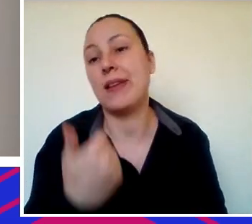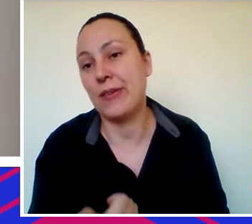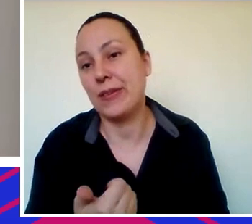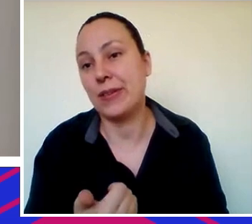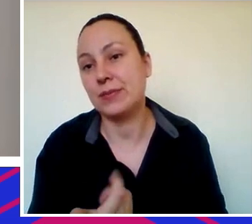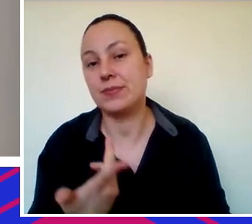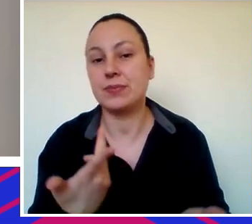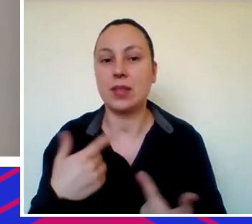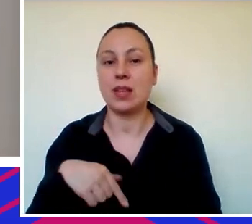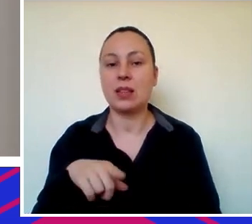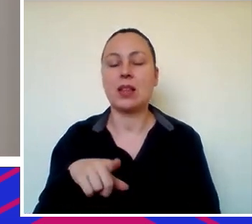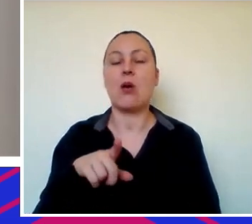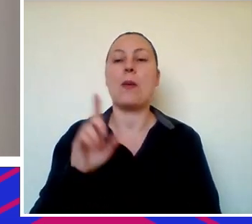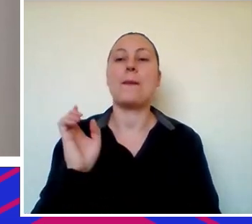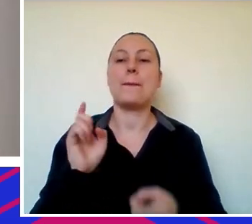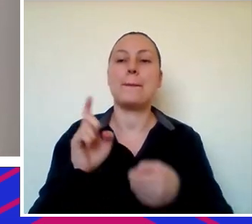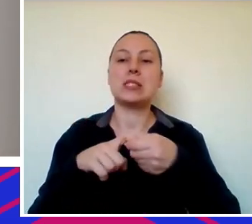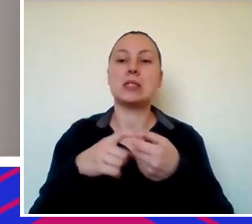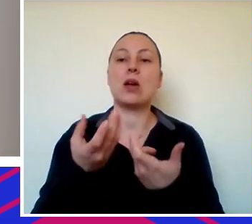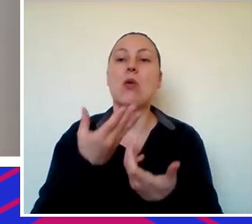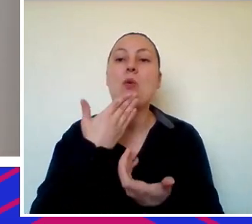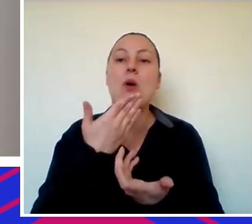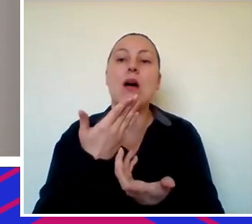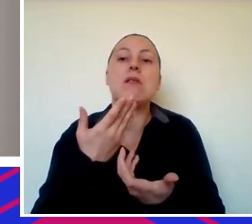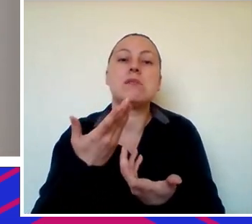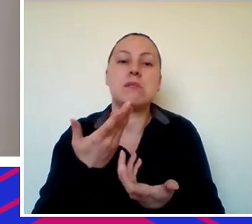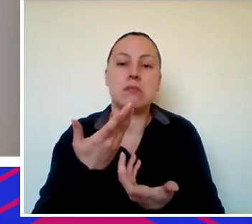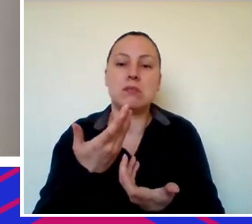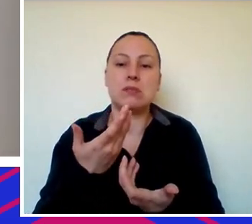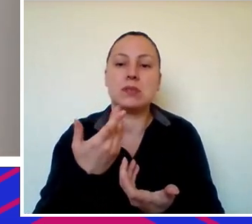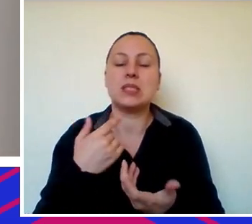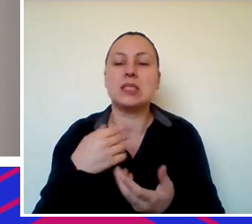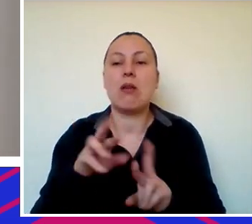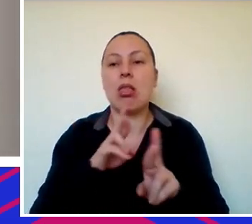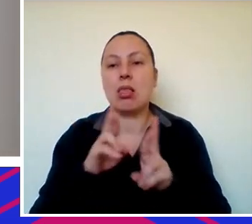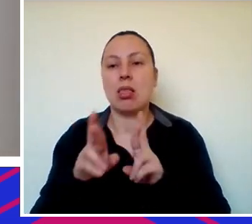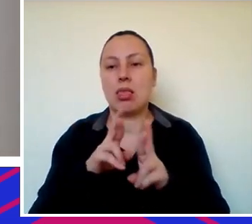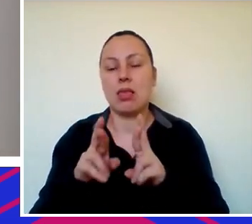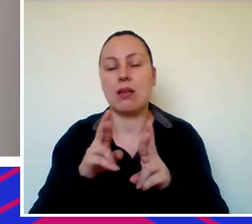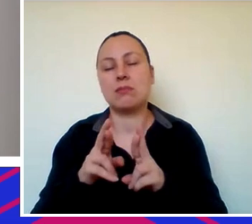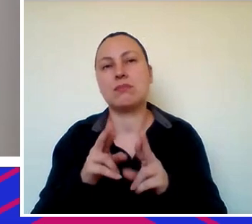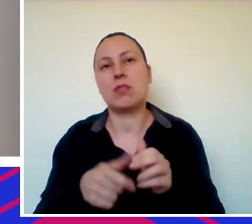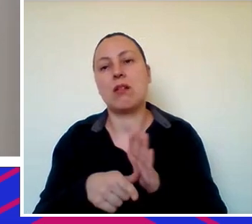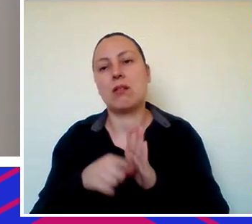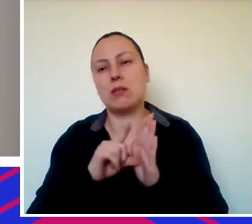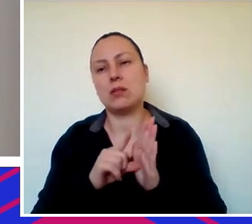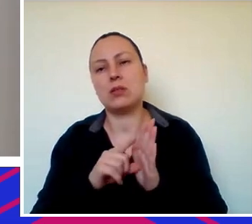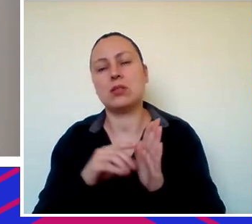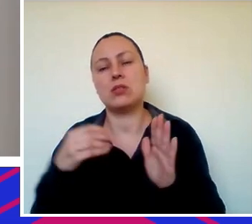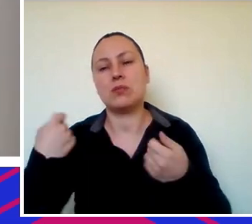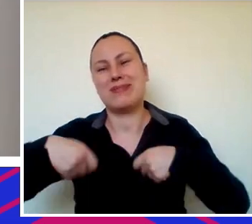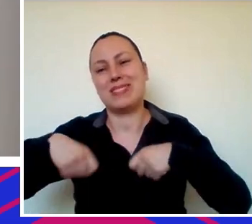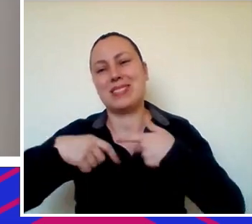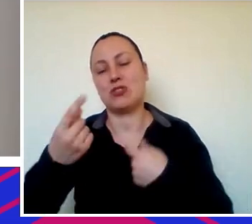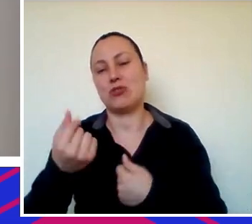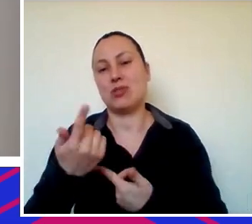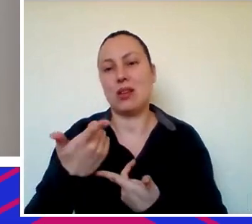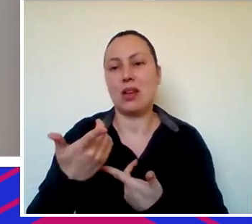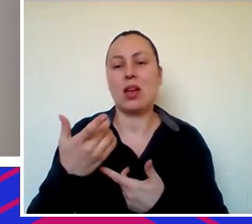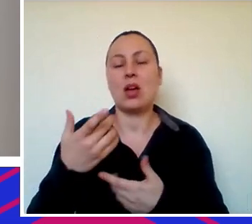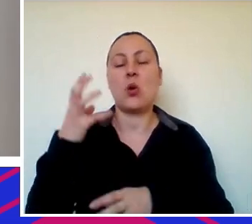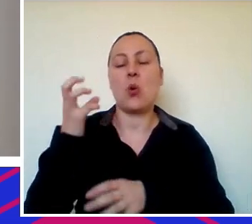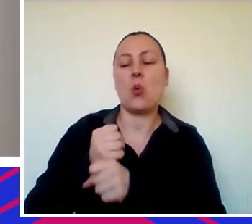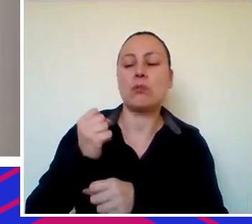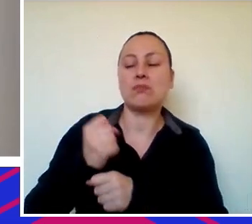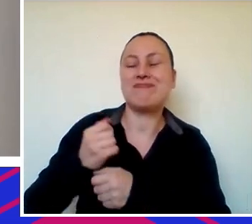achar quem que é essa parceria certa que o Bruno estava falando então manter esse relacionamento mesmo antes de você precisar de dinheiro começar a construir